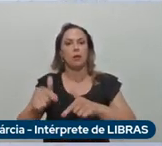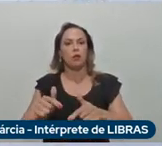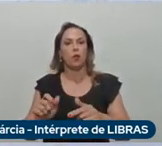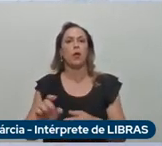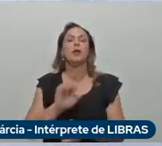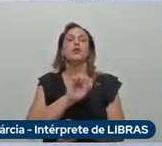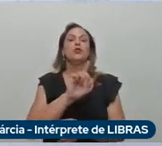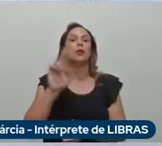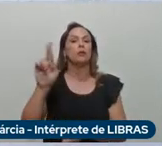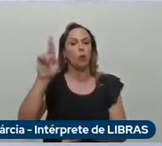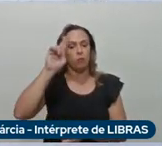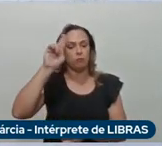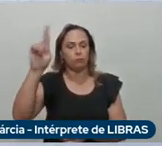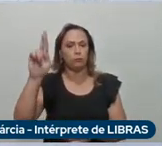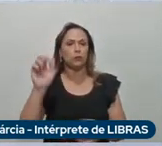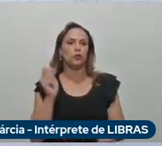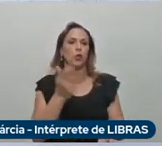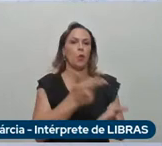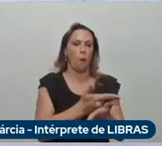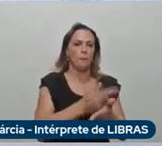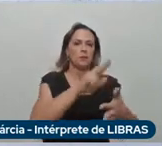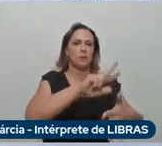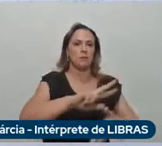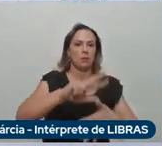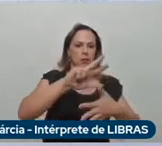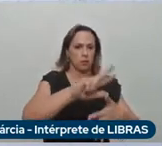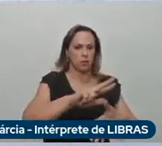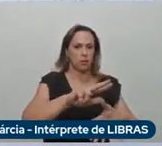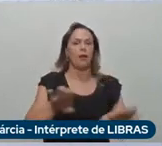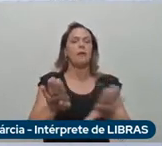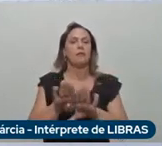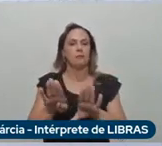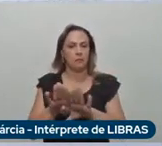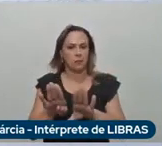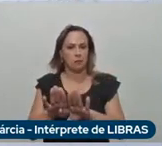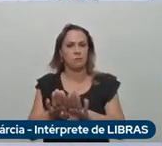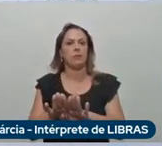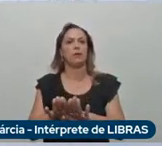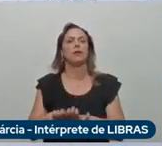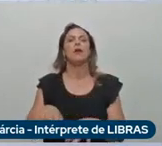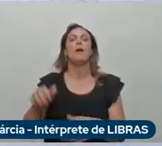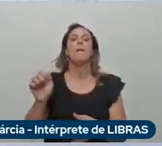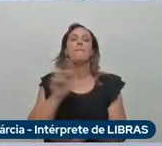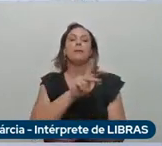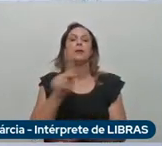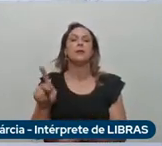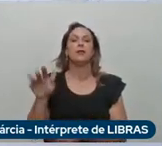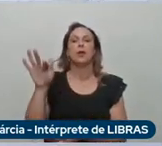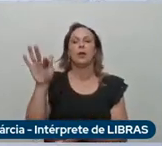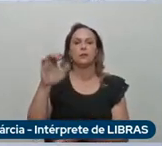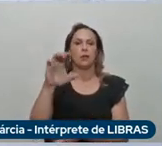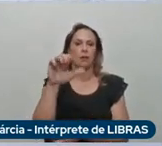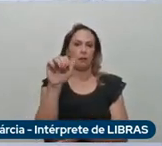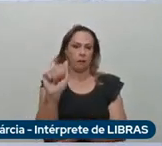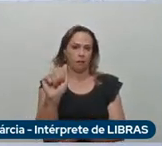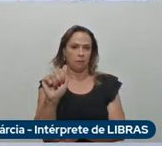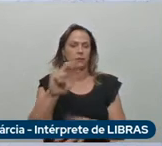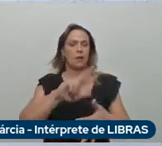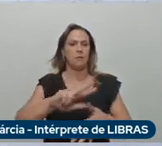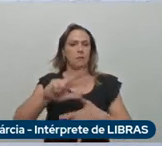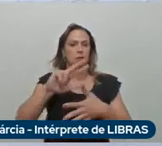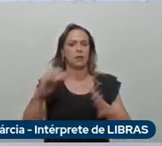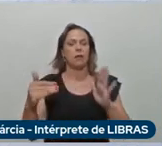FCA Argentina e presidente da FCA para a América Latina até janeiro de